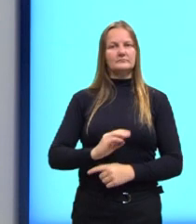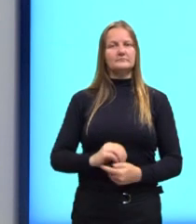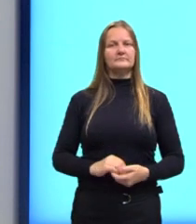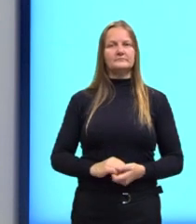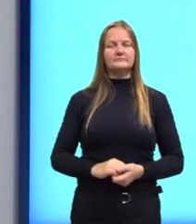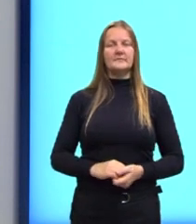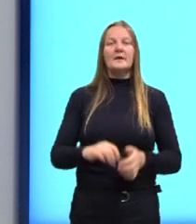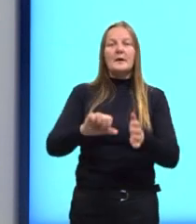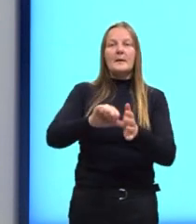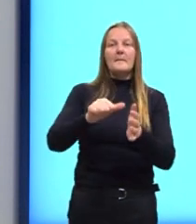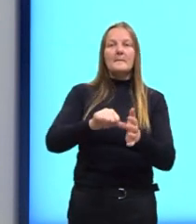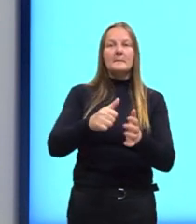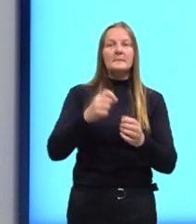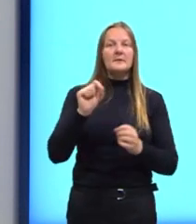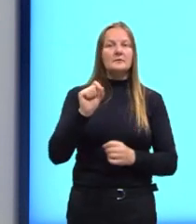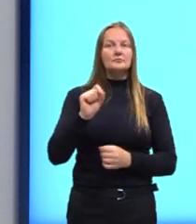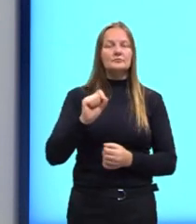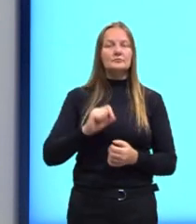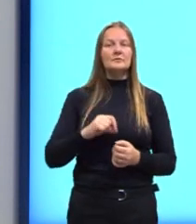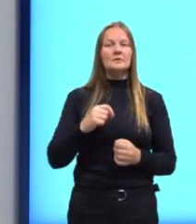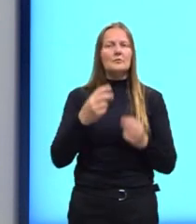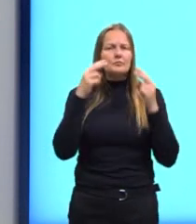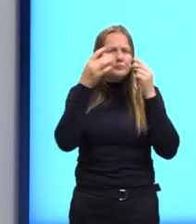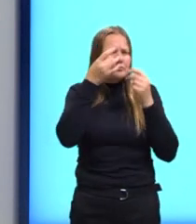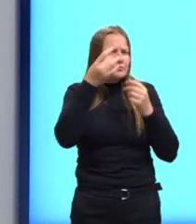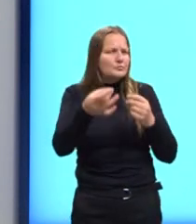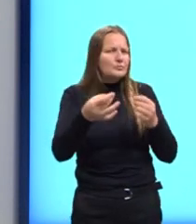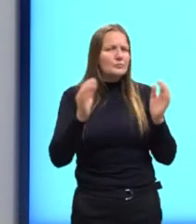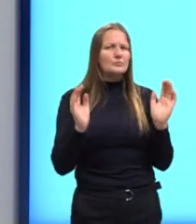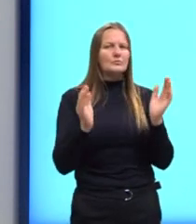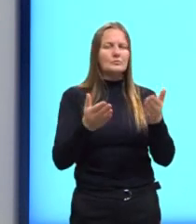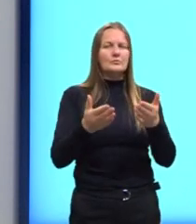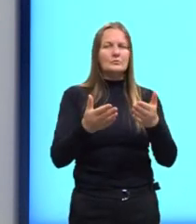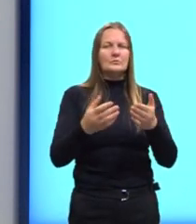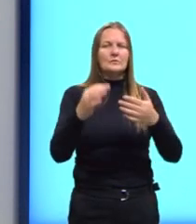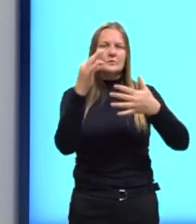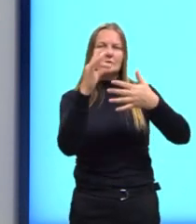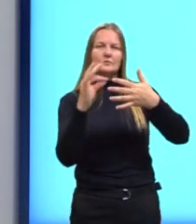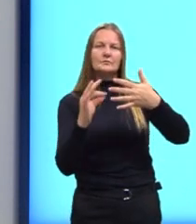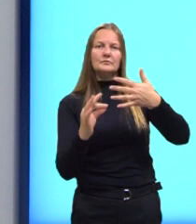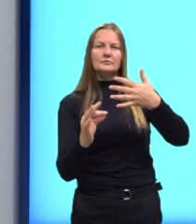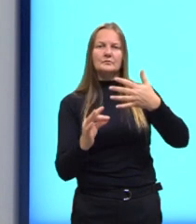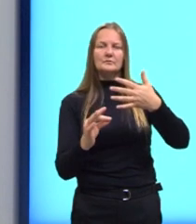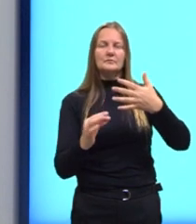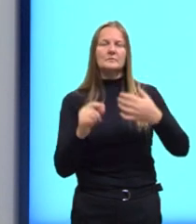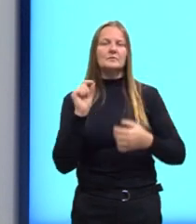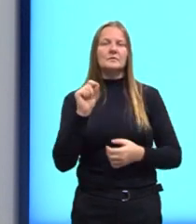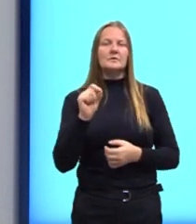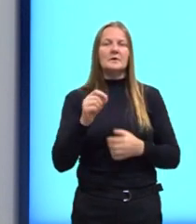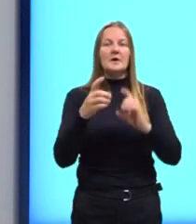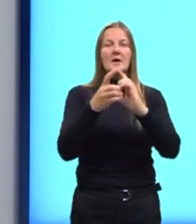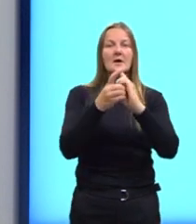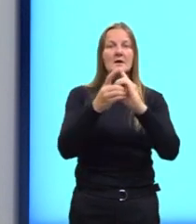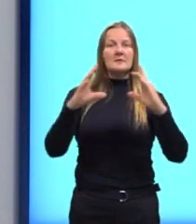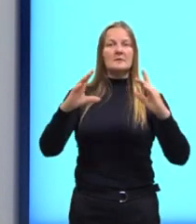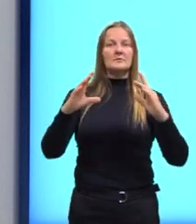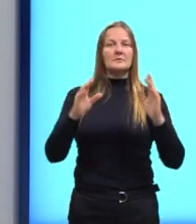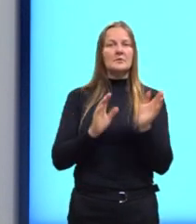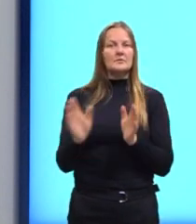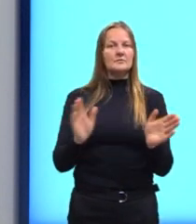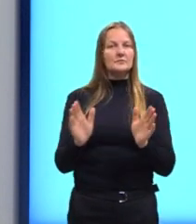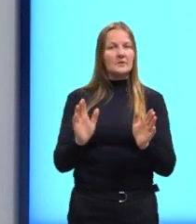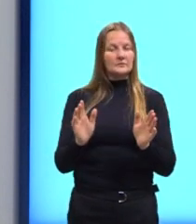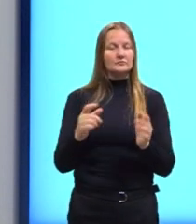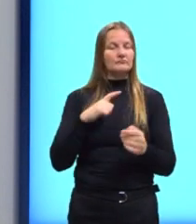A primeira coisa que a gente atenta para esse detalhe aqui da democratização do acesso ao cinema no